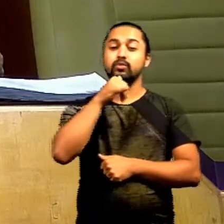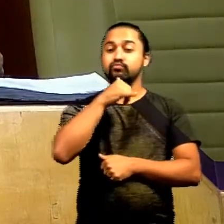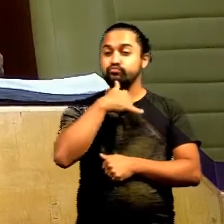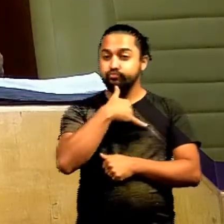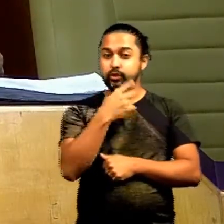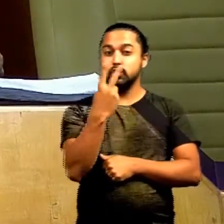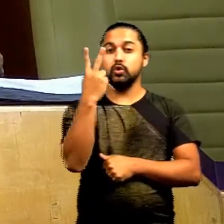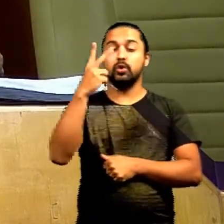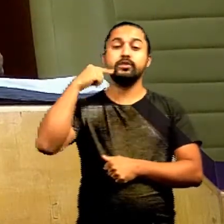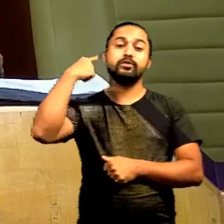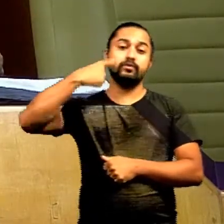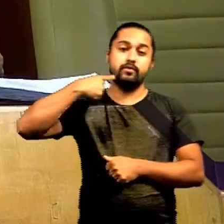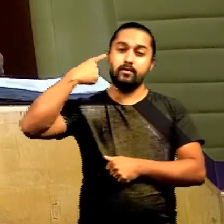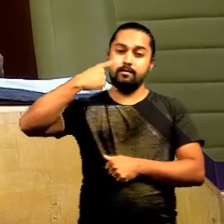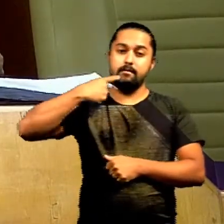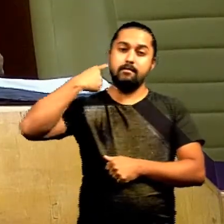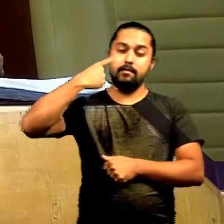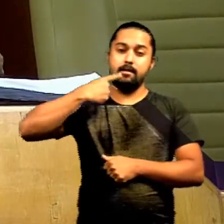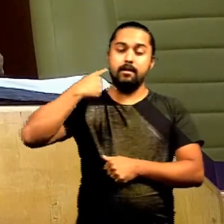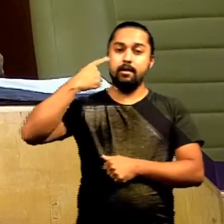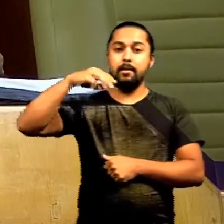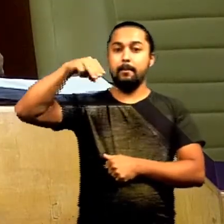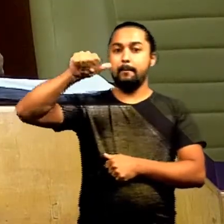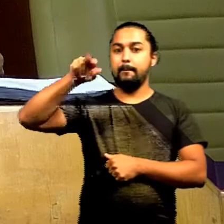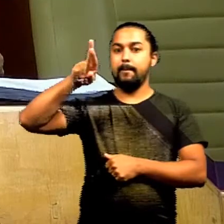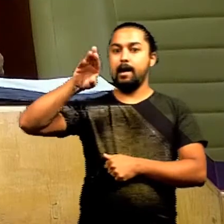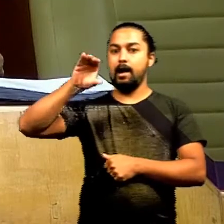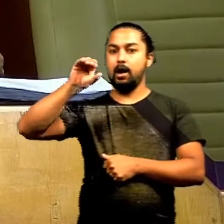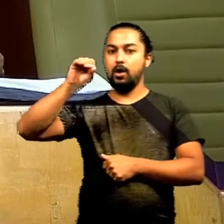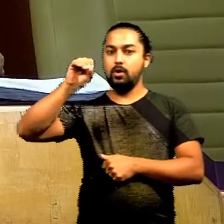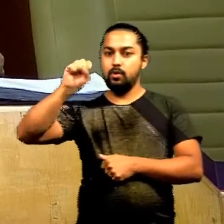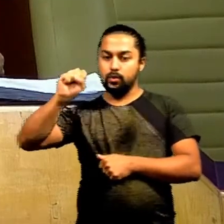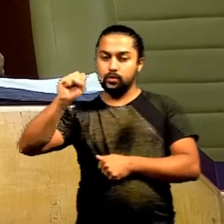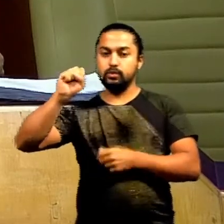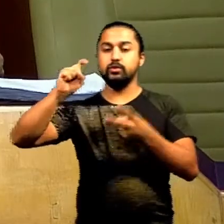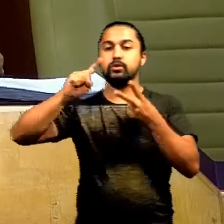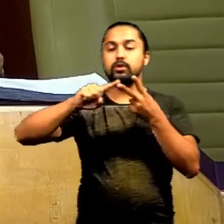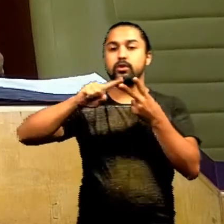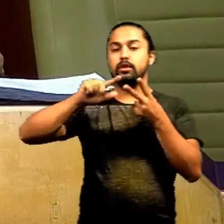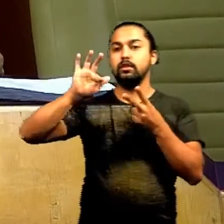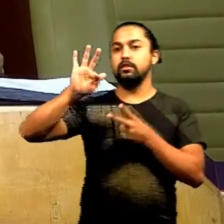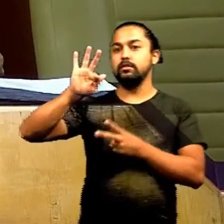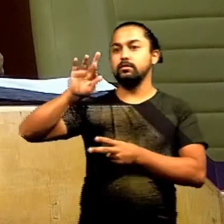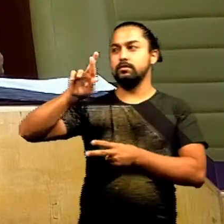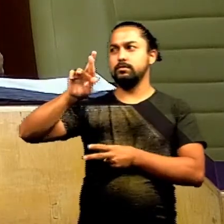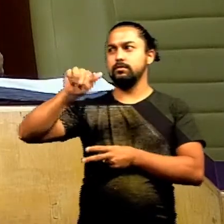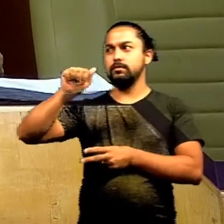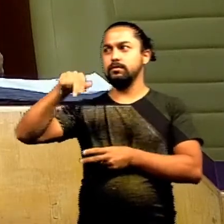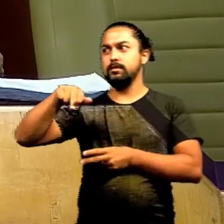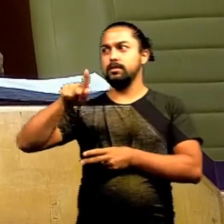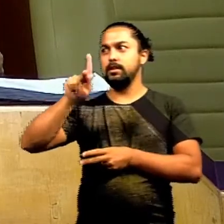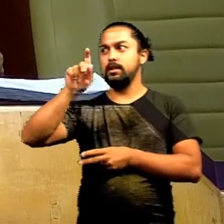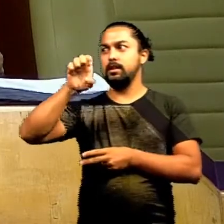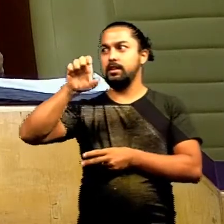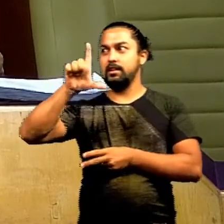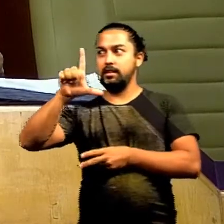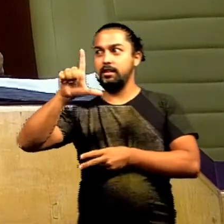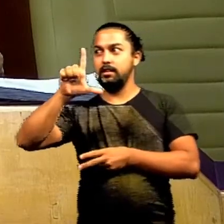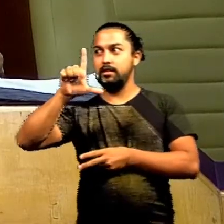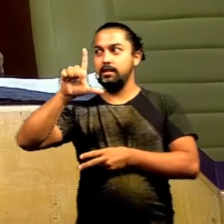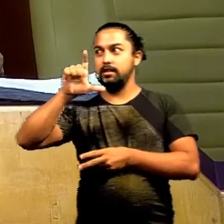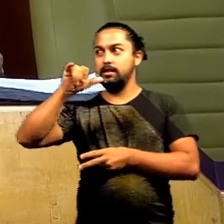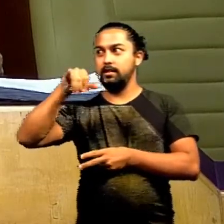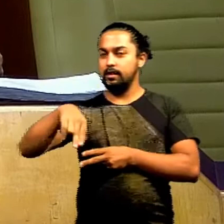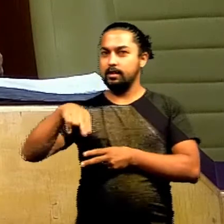dois advogados, Marcos Aprígio e Franklin Alessandri.